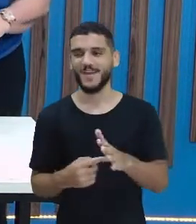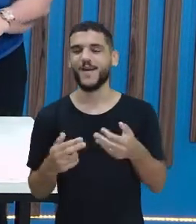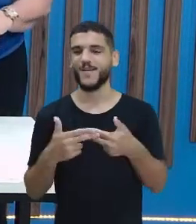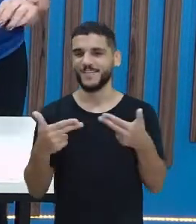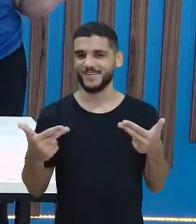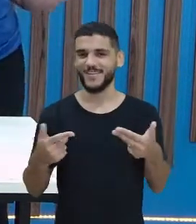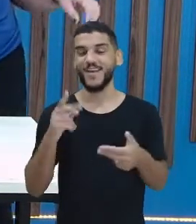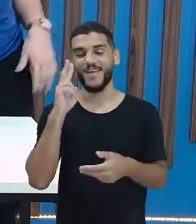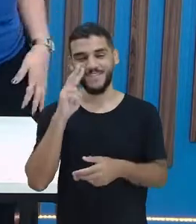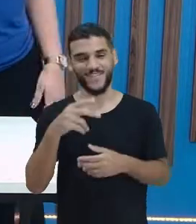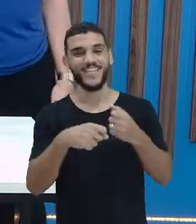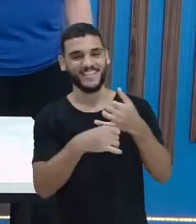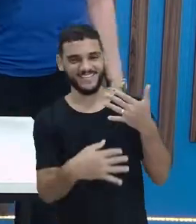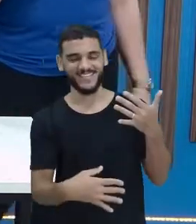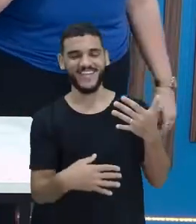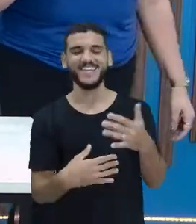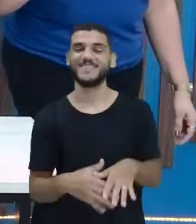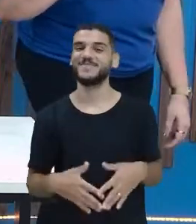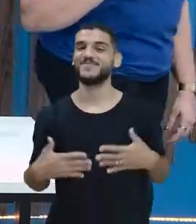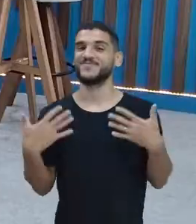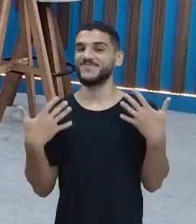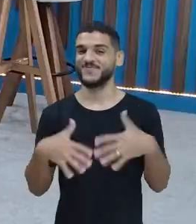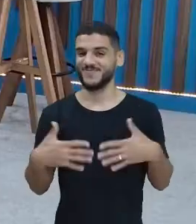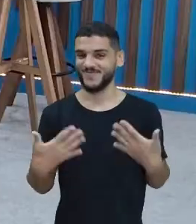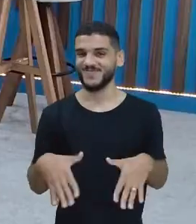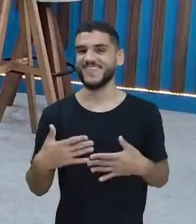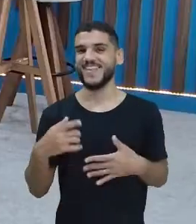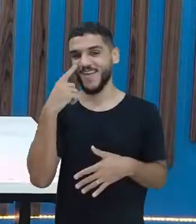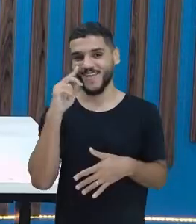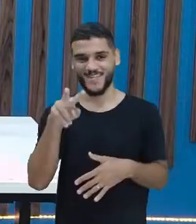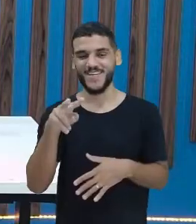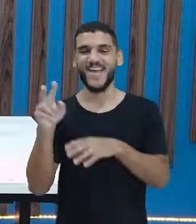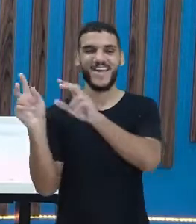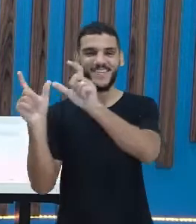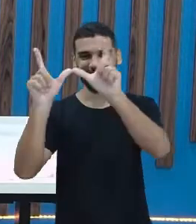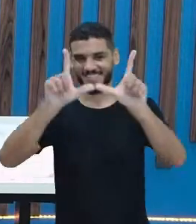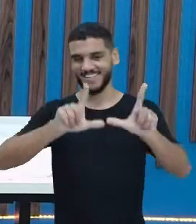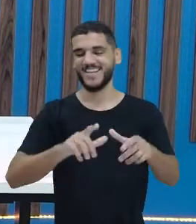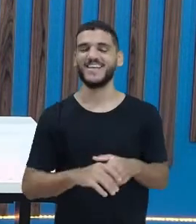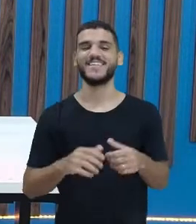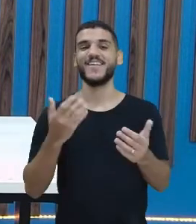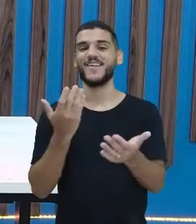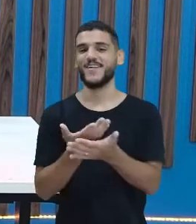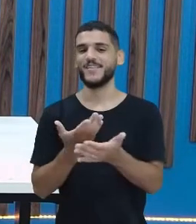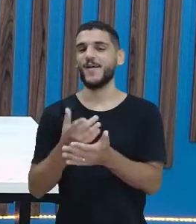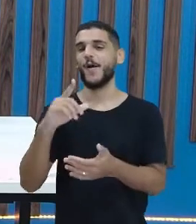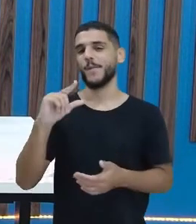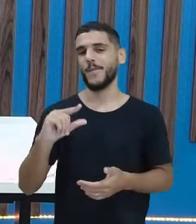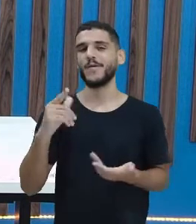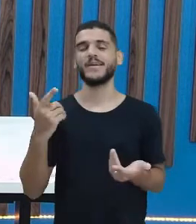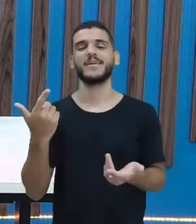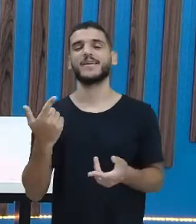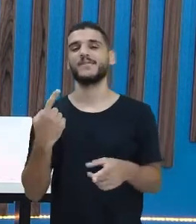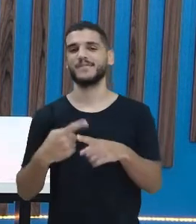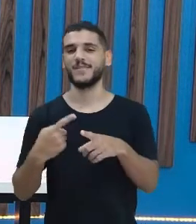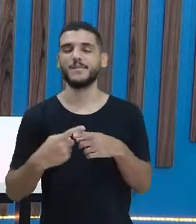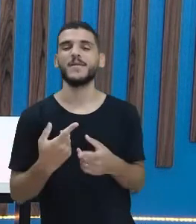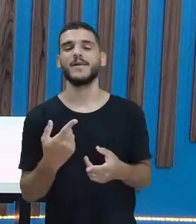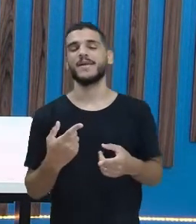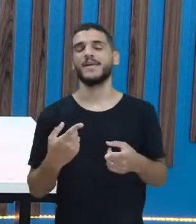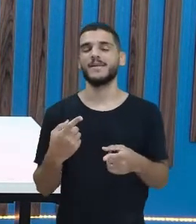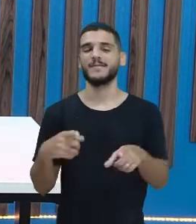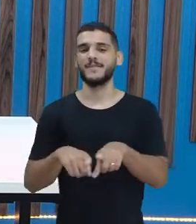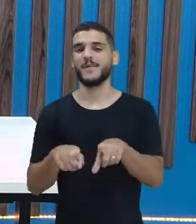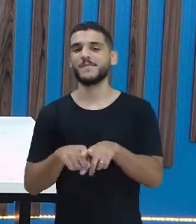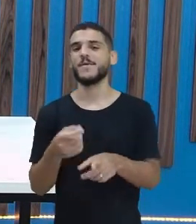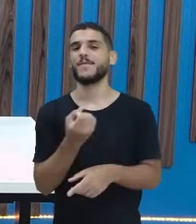se tem alguma... Algumas situações aqui no quadro. Para trabalhar mais um pouquinho, né? Sobre a questão dos números, né? Comparação de